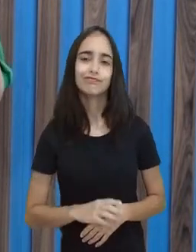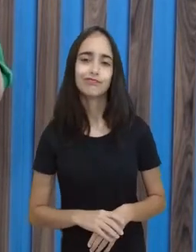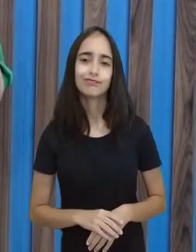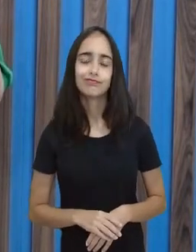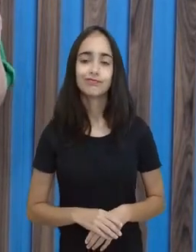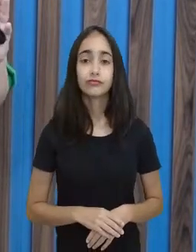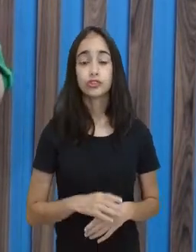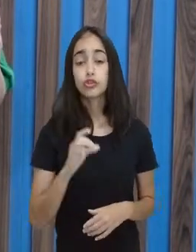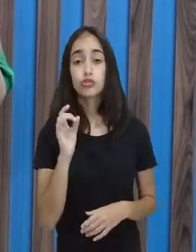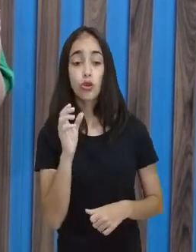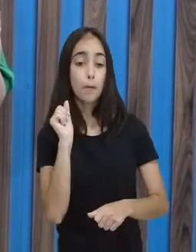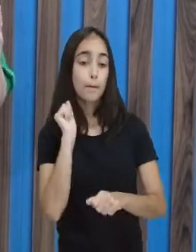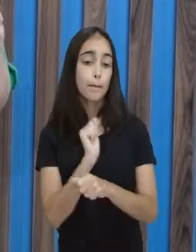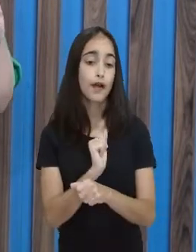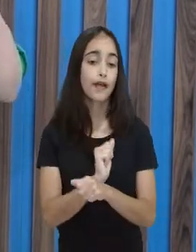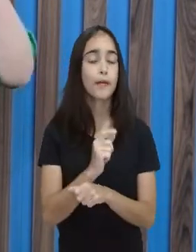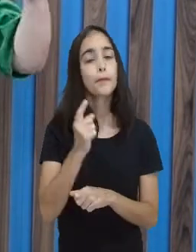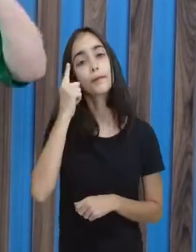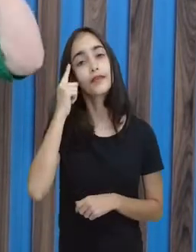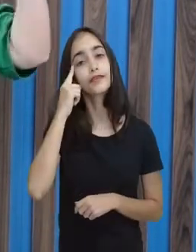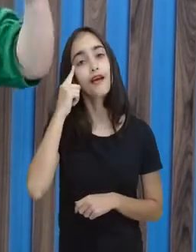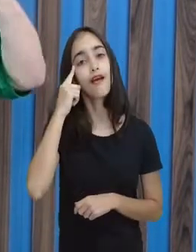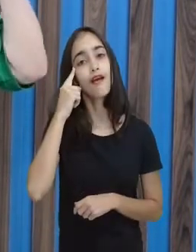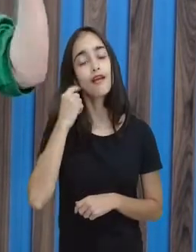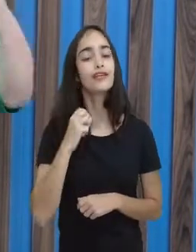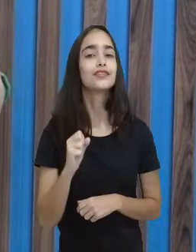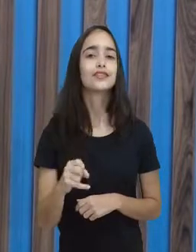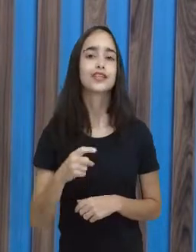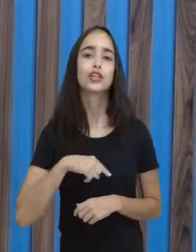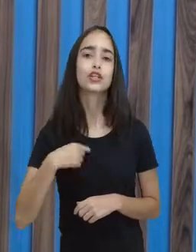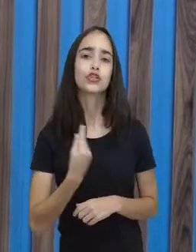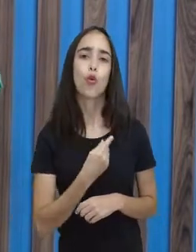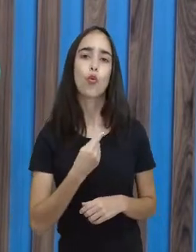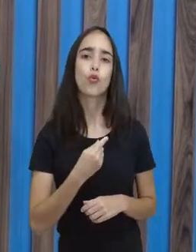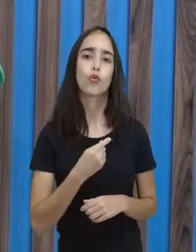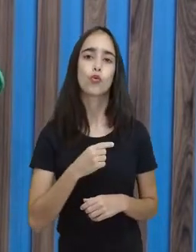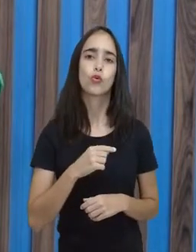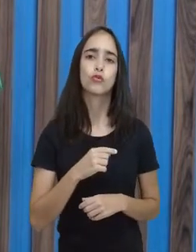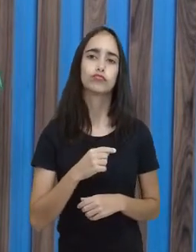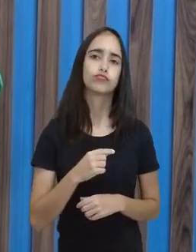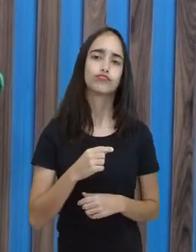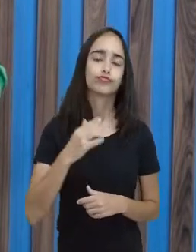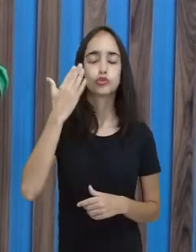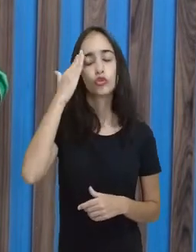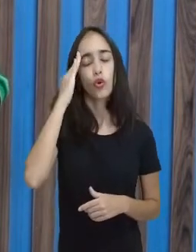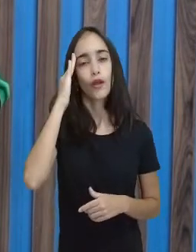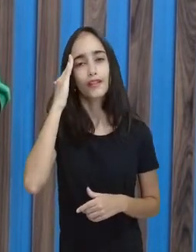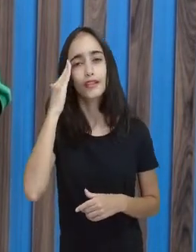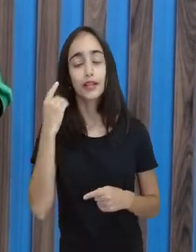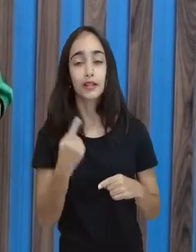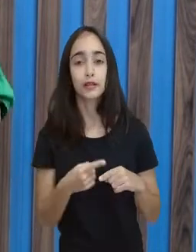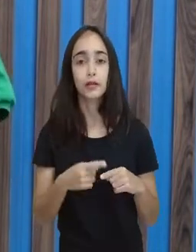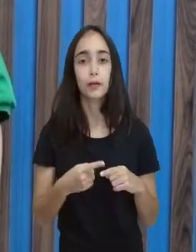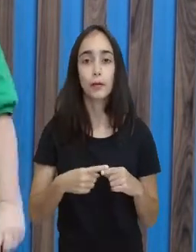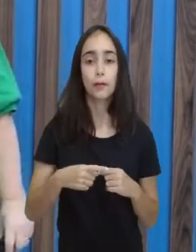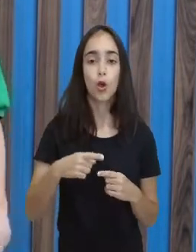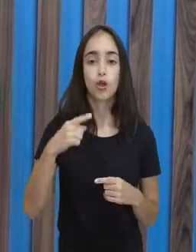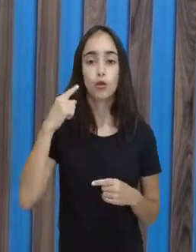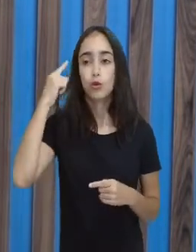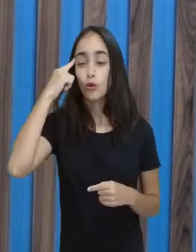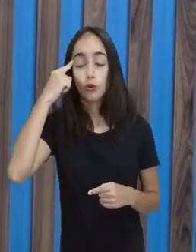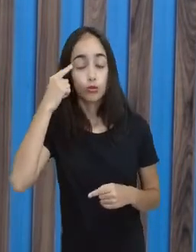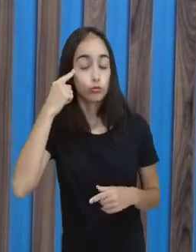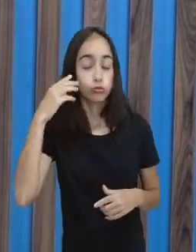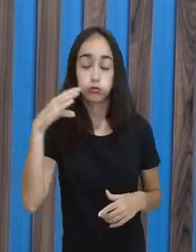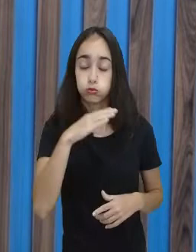Bora parar. Quando a gente faz isso, é porque o cérebro está trabalhando muito rápido. Para, concentra e vamos